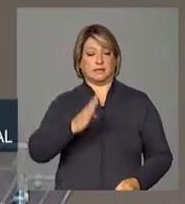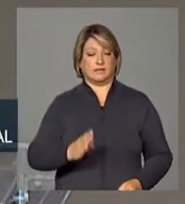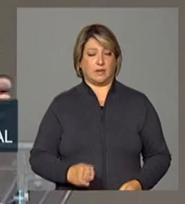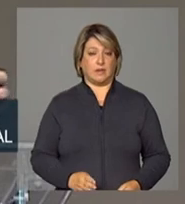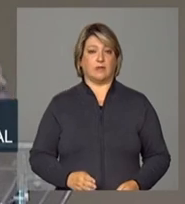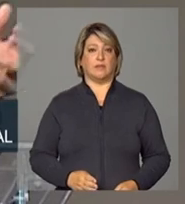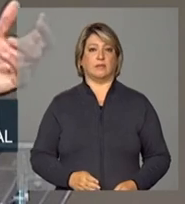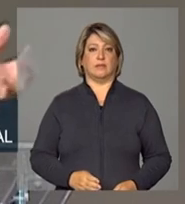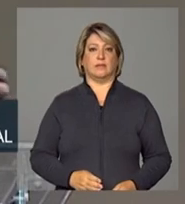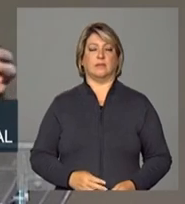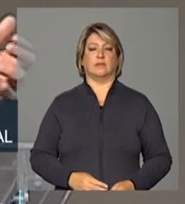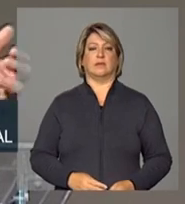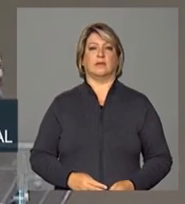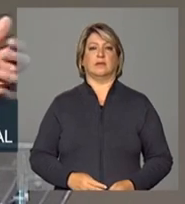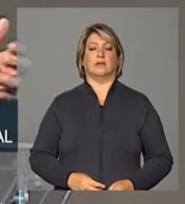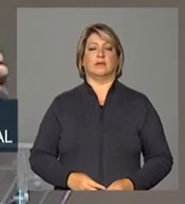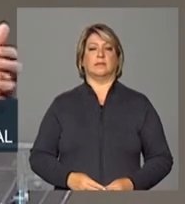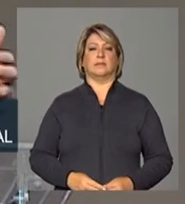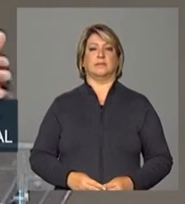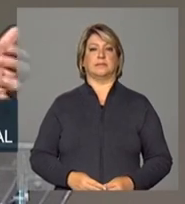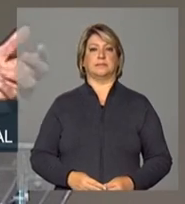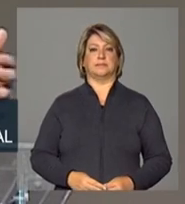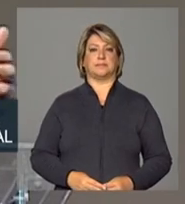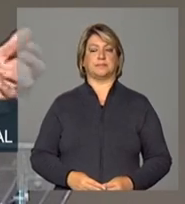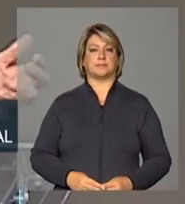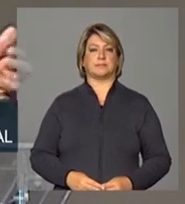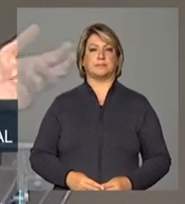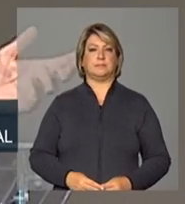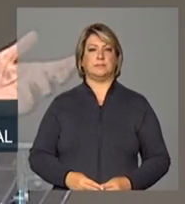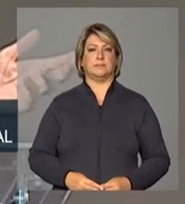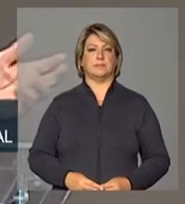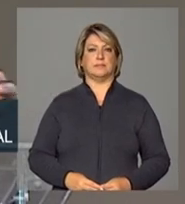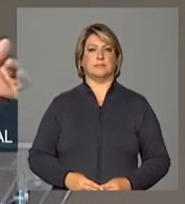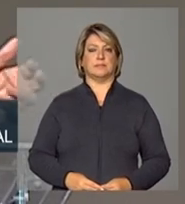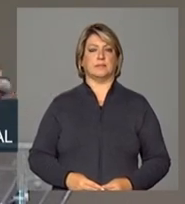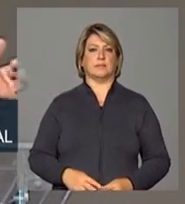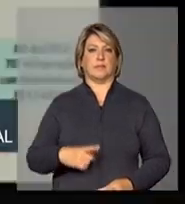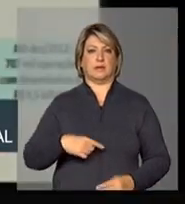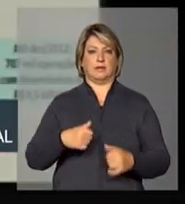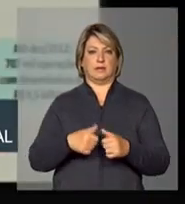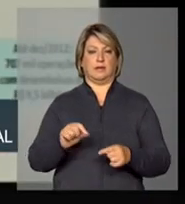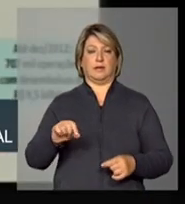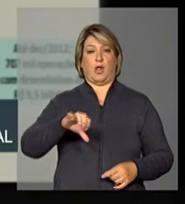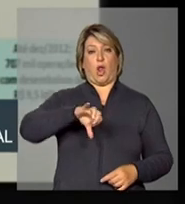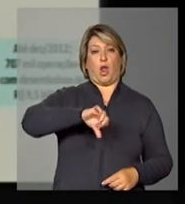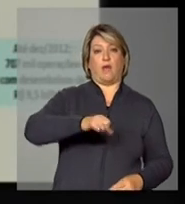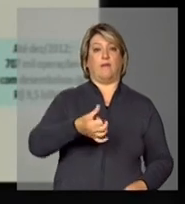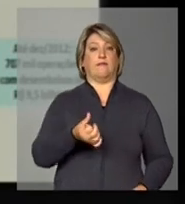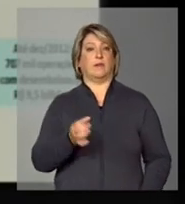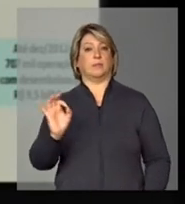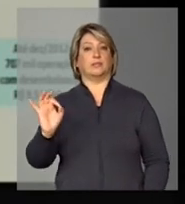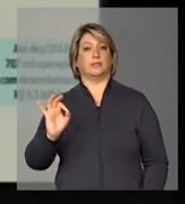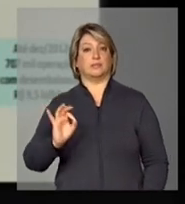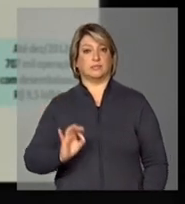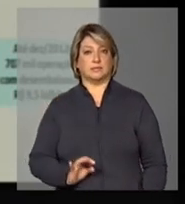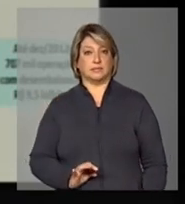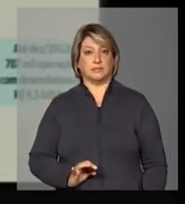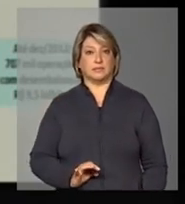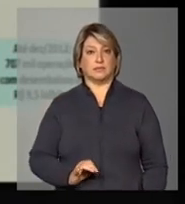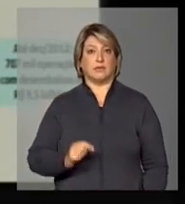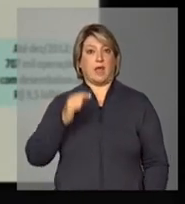quase estamos aqui 96% a